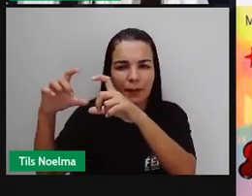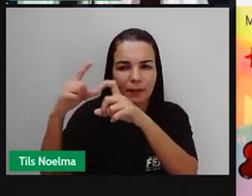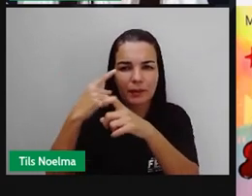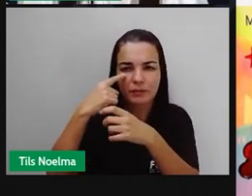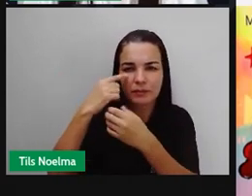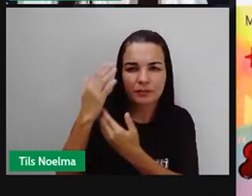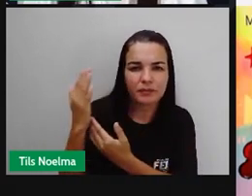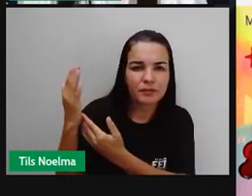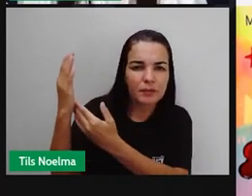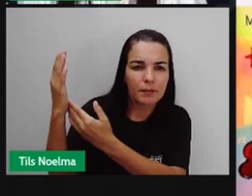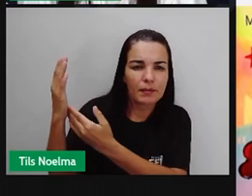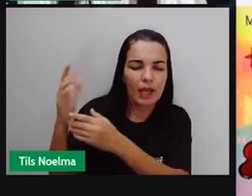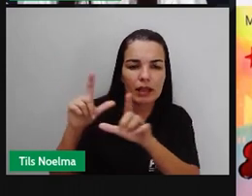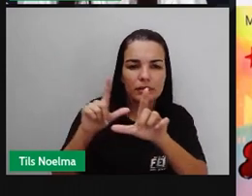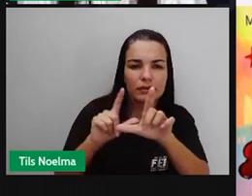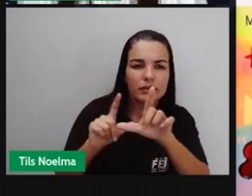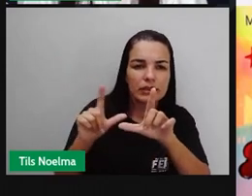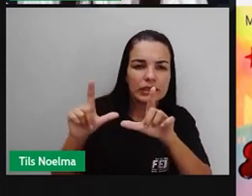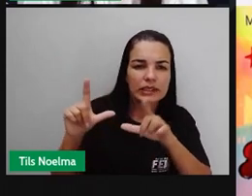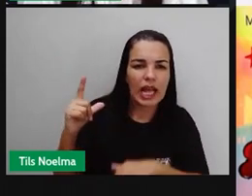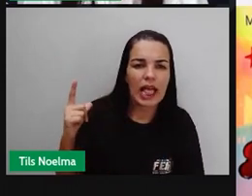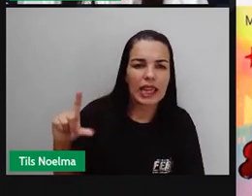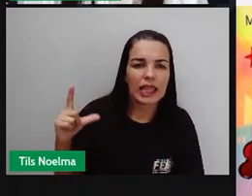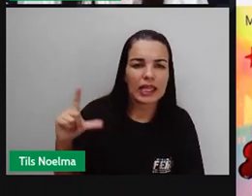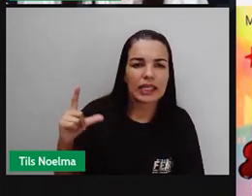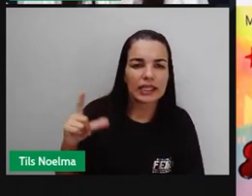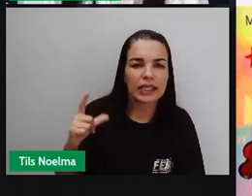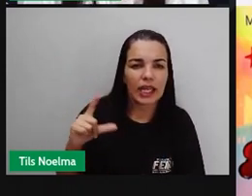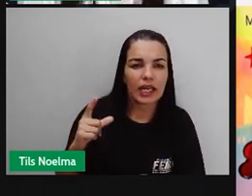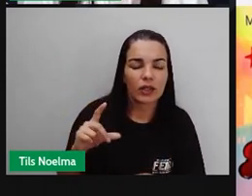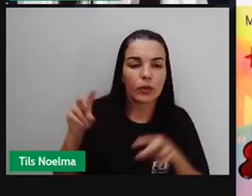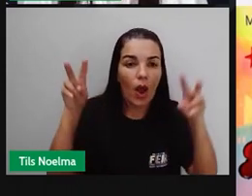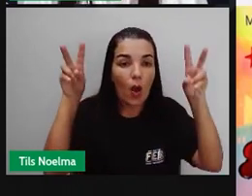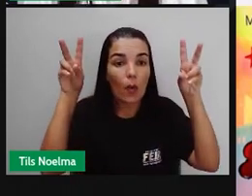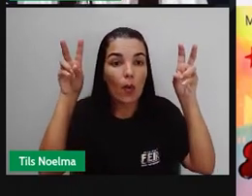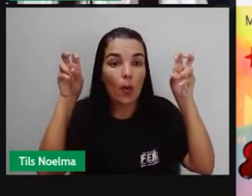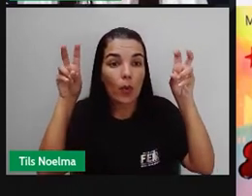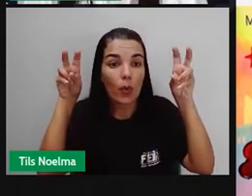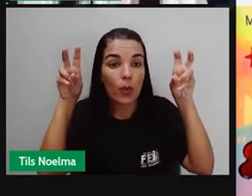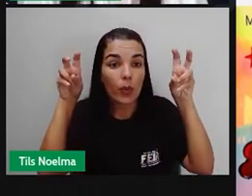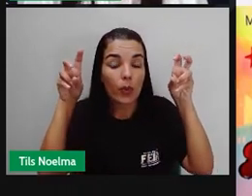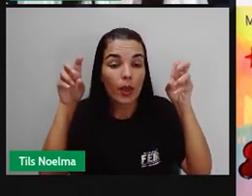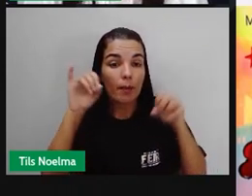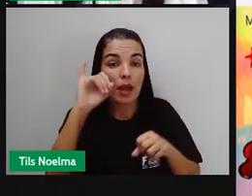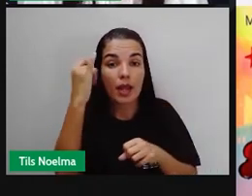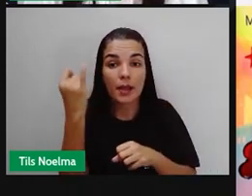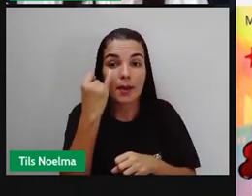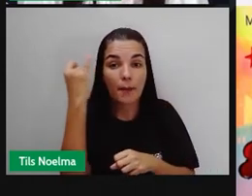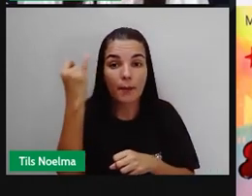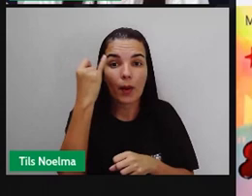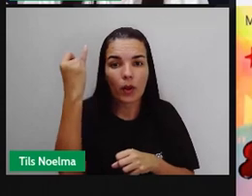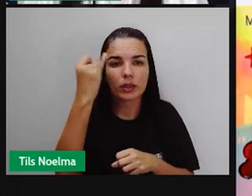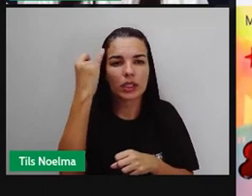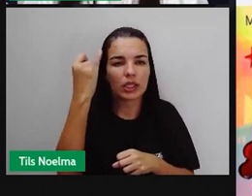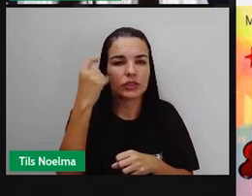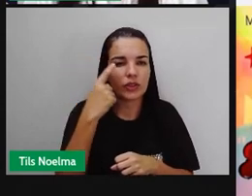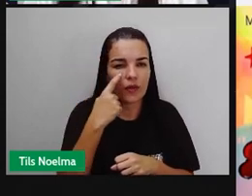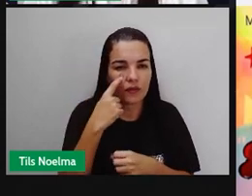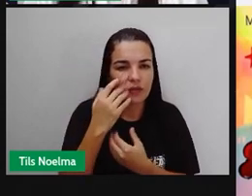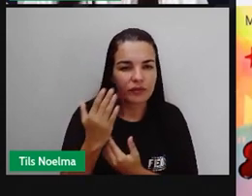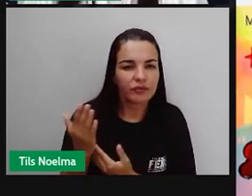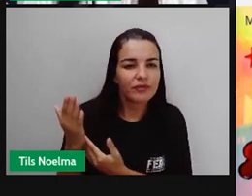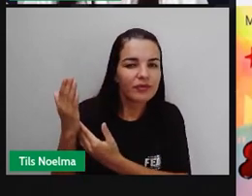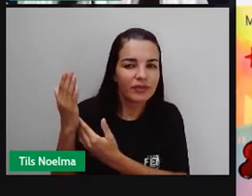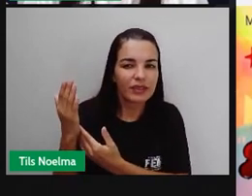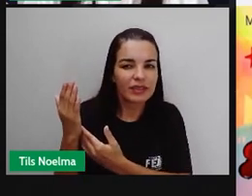Escuro, Bruno e João, A Menina Nina, Meu Primeiro Dia de Aula, A Raiva, O Que Tinha Dentro da